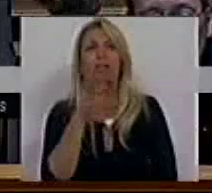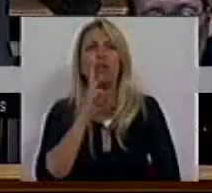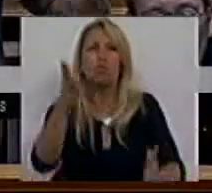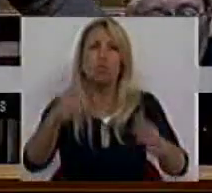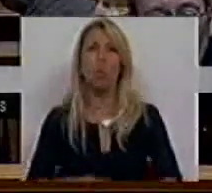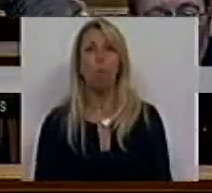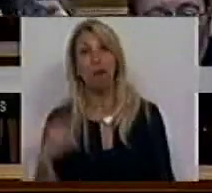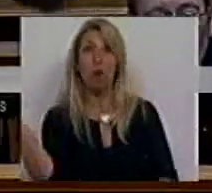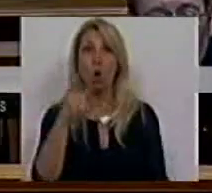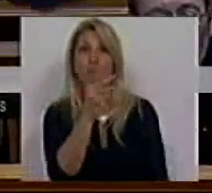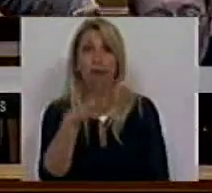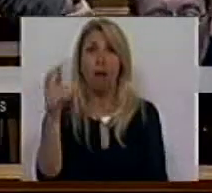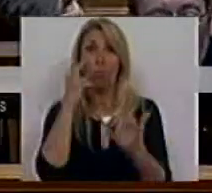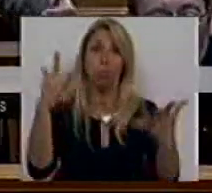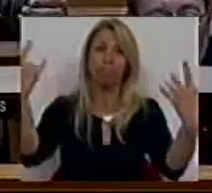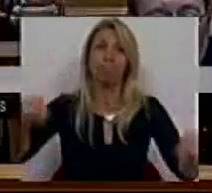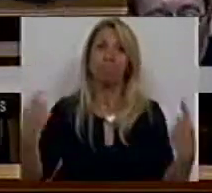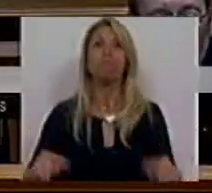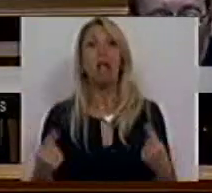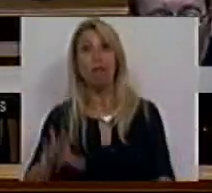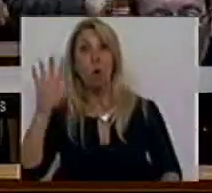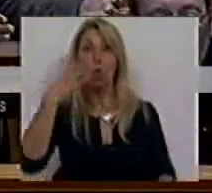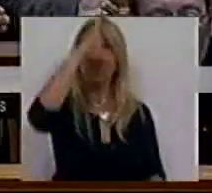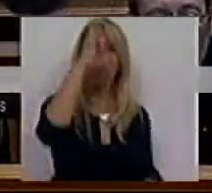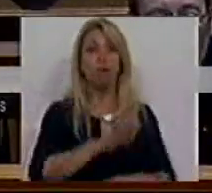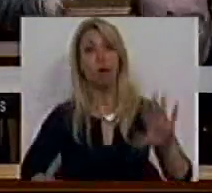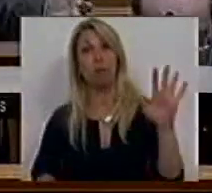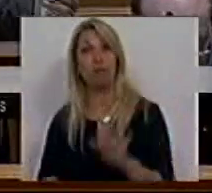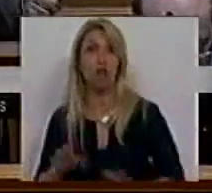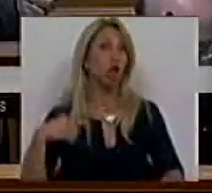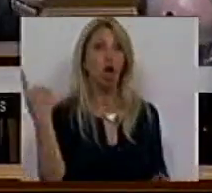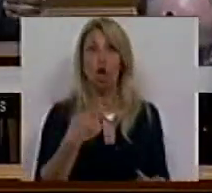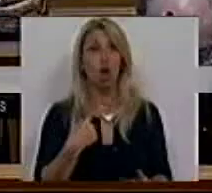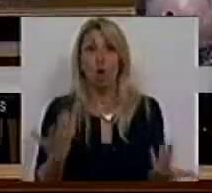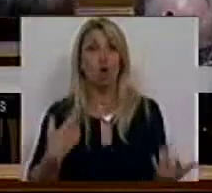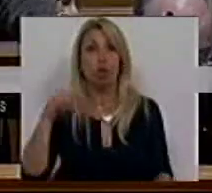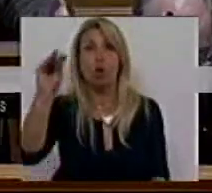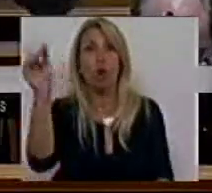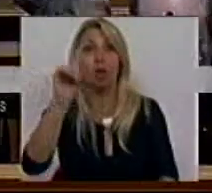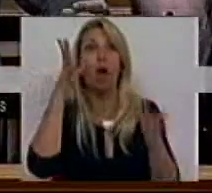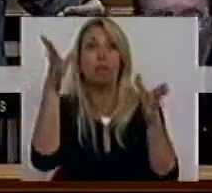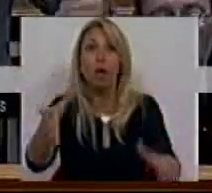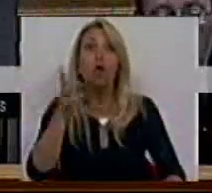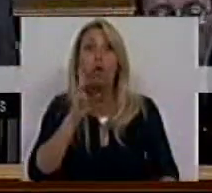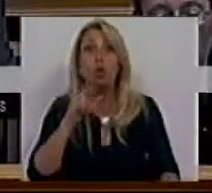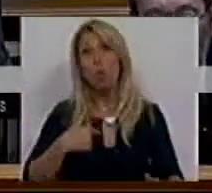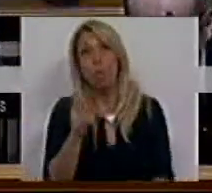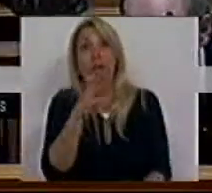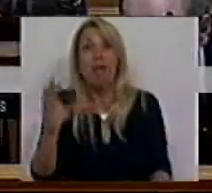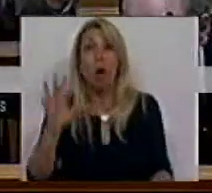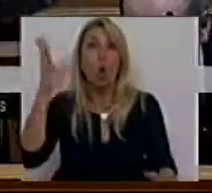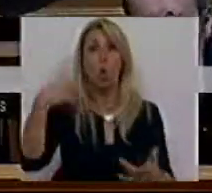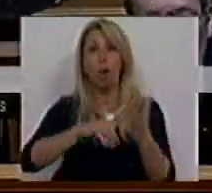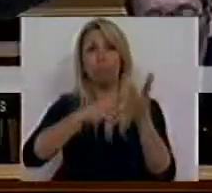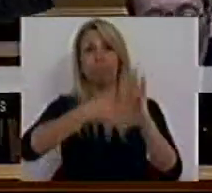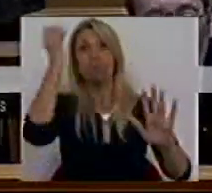desculpem, estávamos errados. Estávamos errados quando o Governo fez e nós não chamámos a atenção, desculpem, estávamos errados quando chumbámos